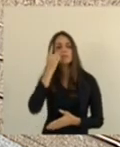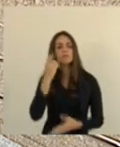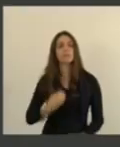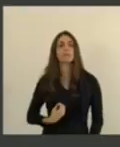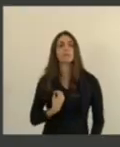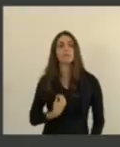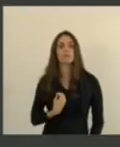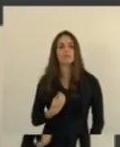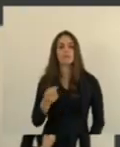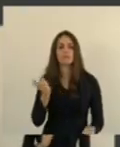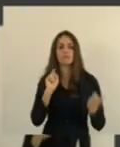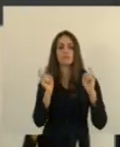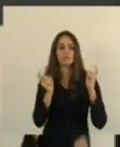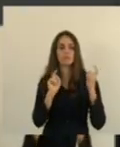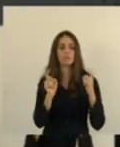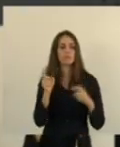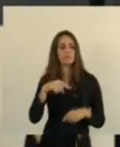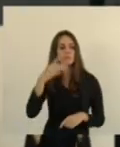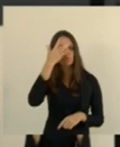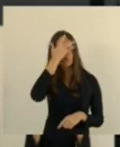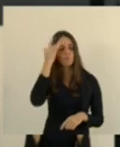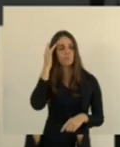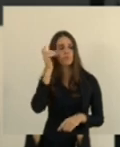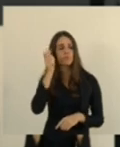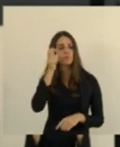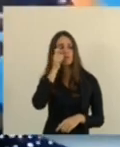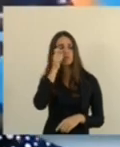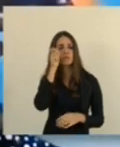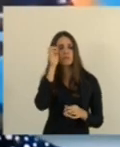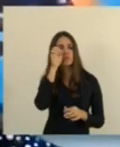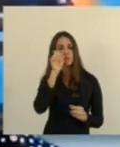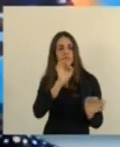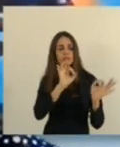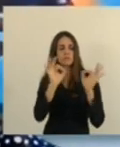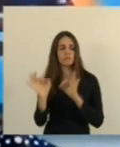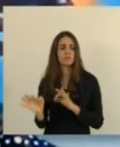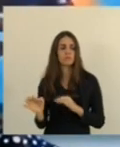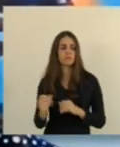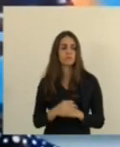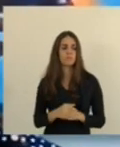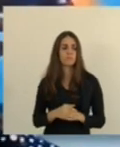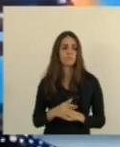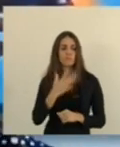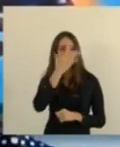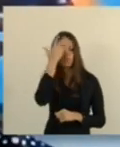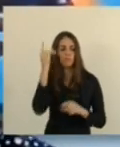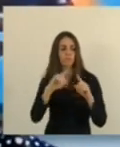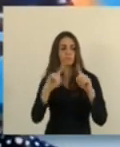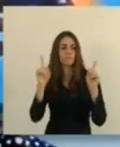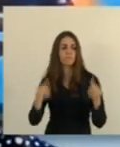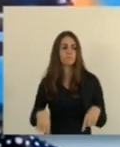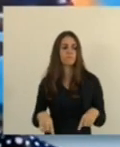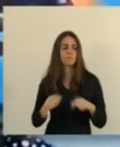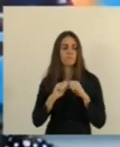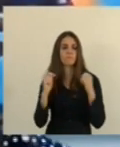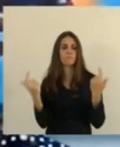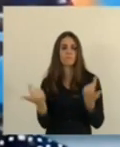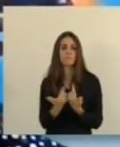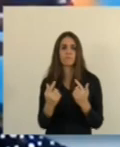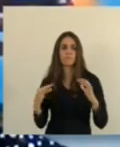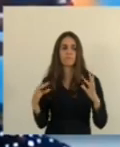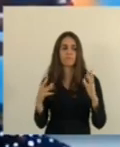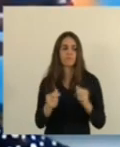nessa sessão, público que nos assiste, servidores da Assembleia, enfim, todos.